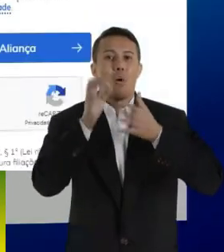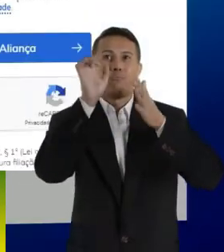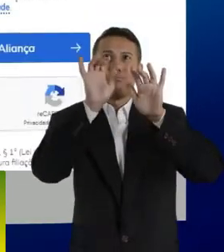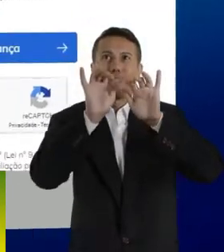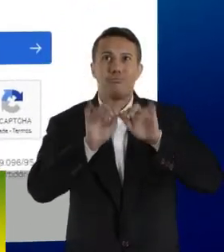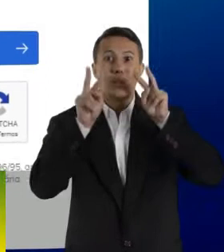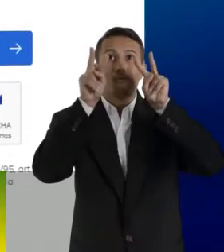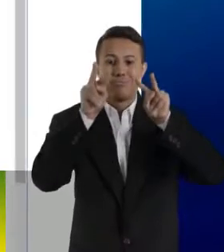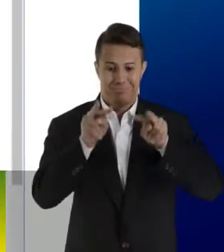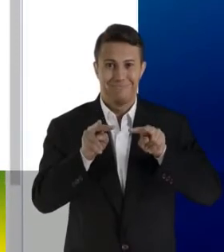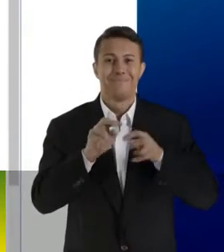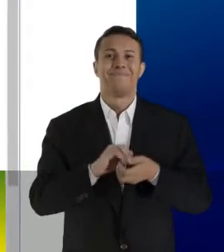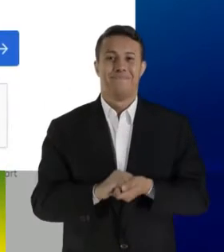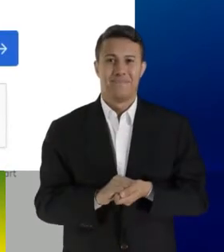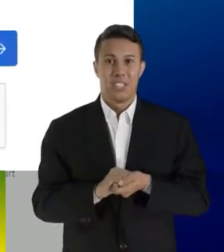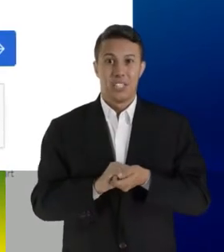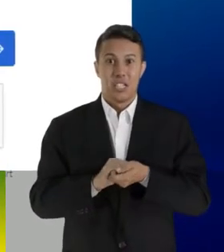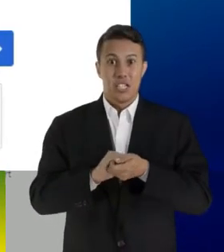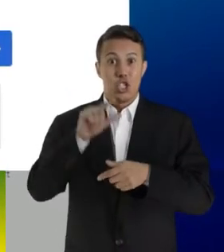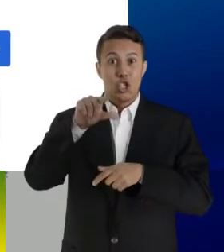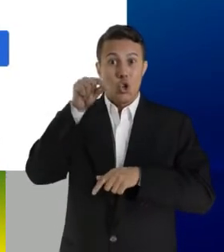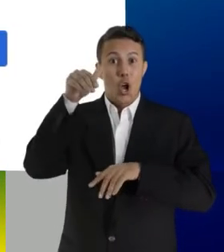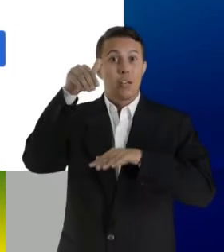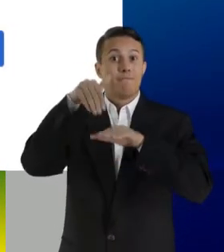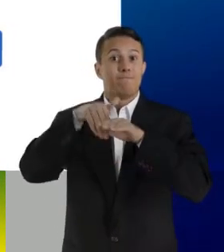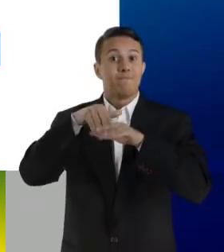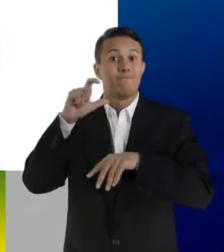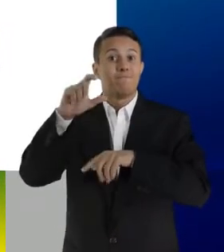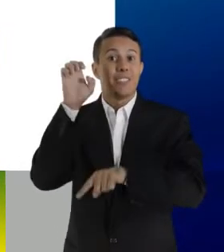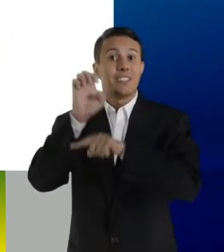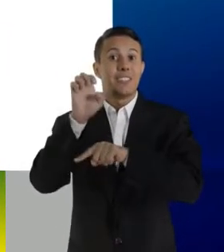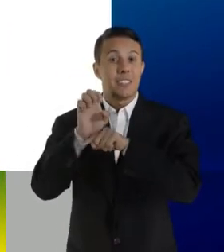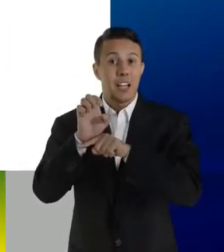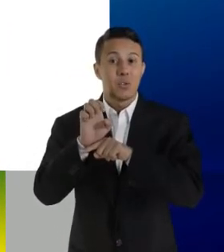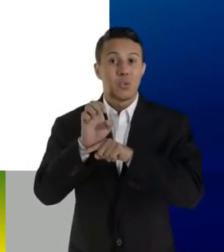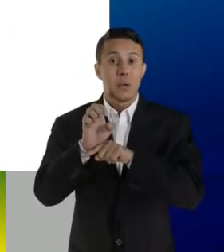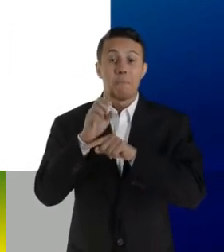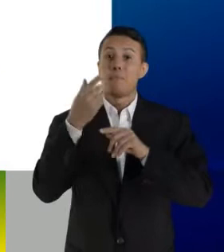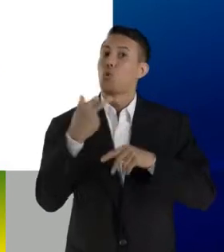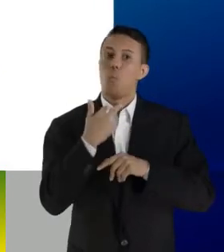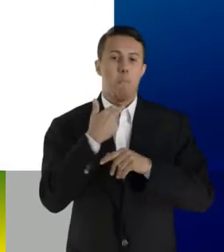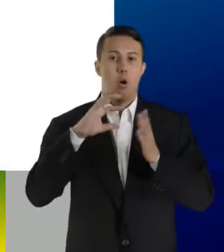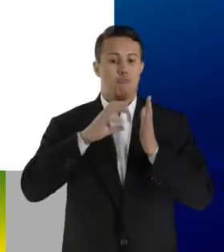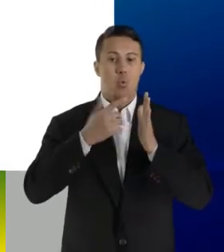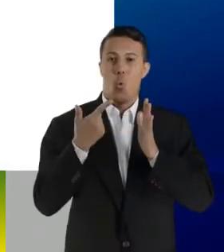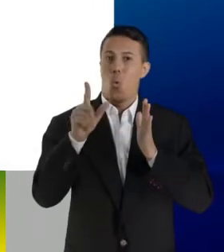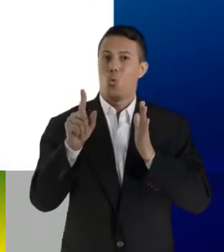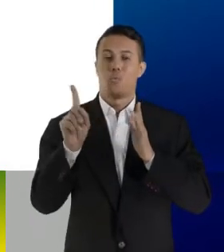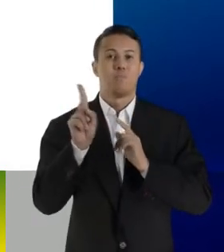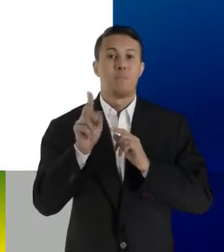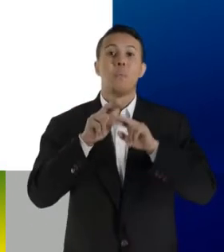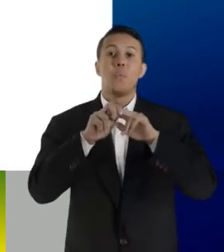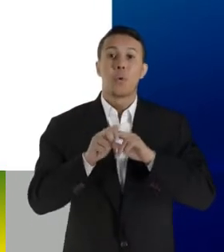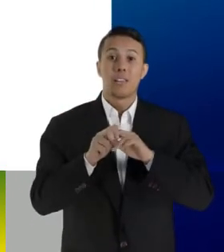que precisa. Selecione o estado onde você vota. Confirme que não está filiado a outro partido político e clique para gerar a sua ficha de